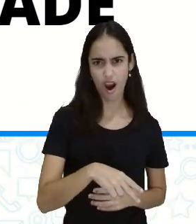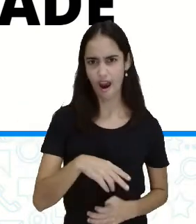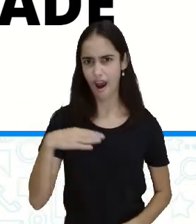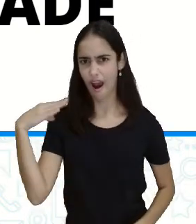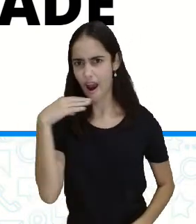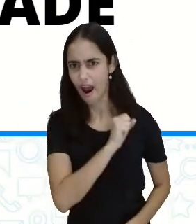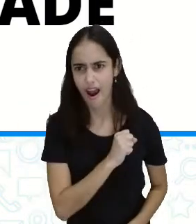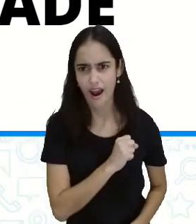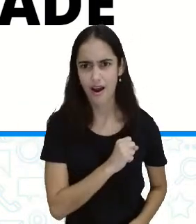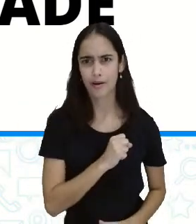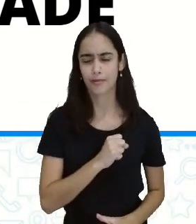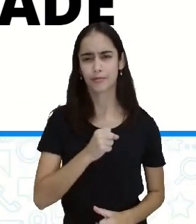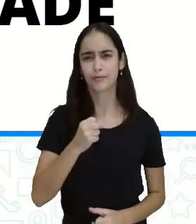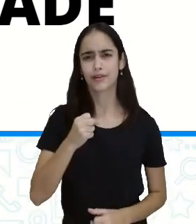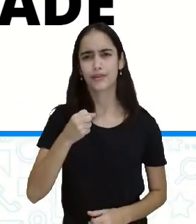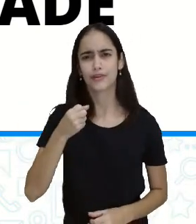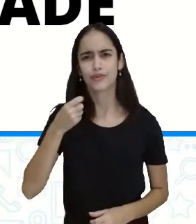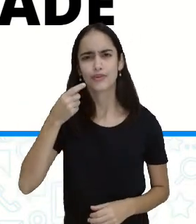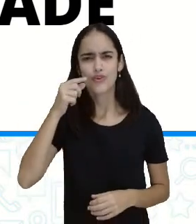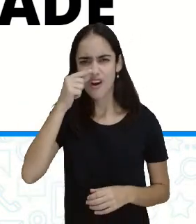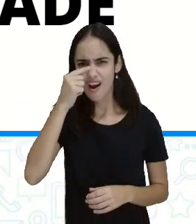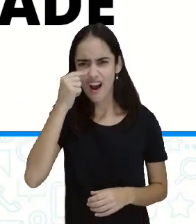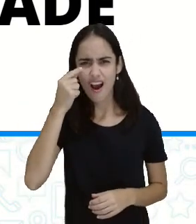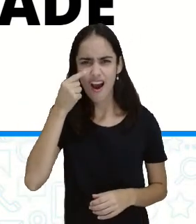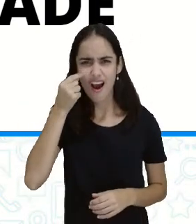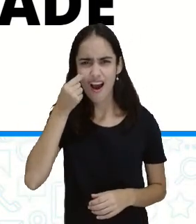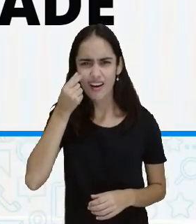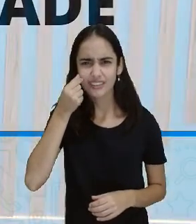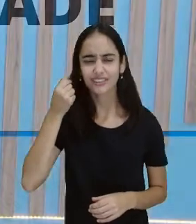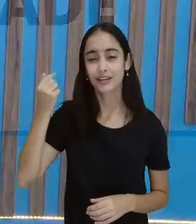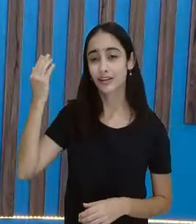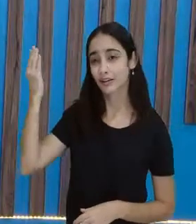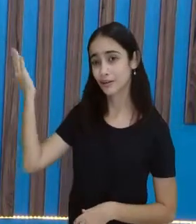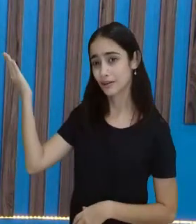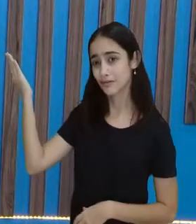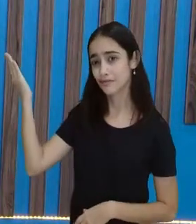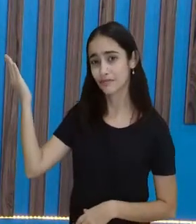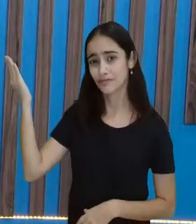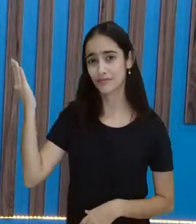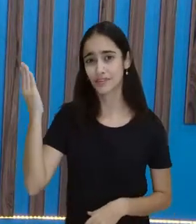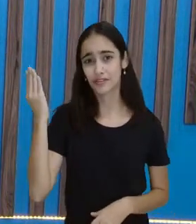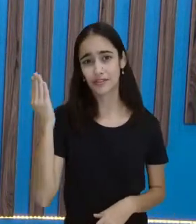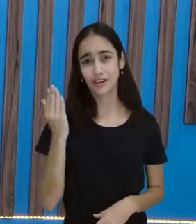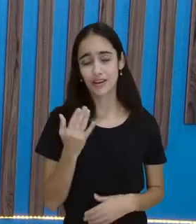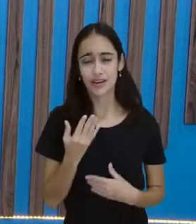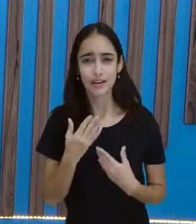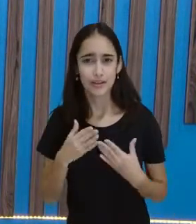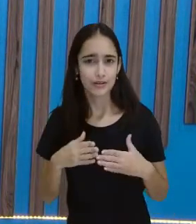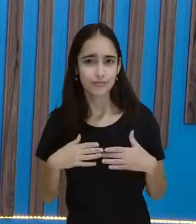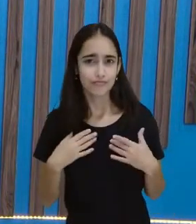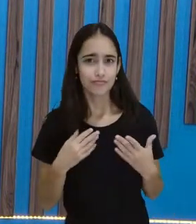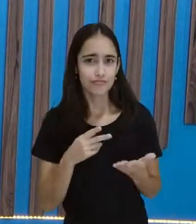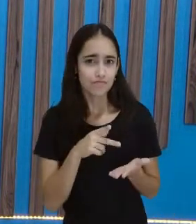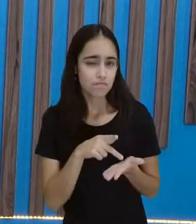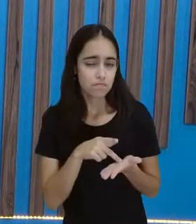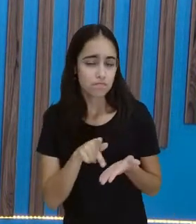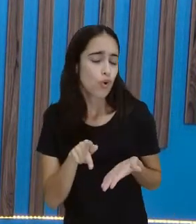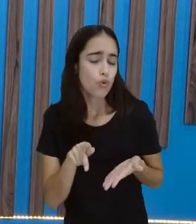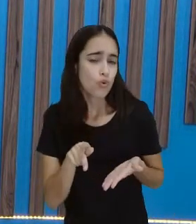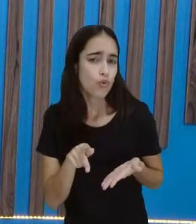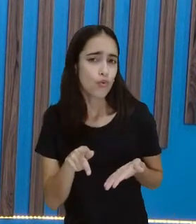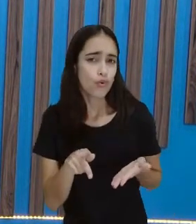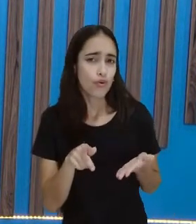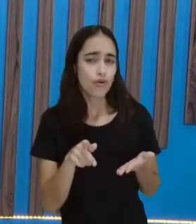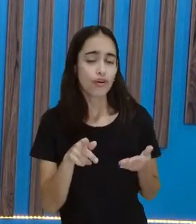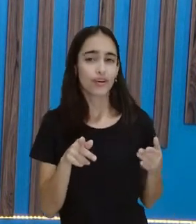O ratinho, em toda história, é sempre o mais ingênuo, o que tem uma pureza muito grande, que não